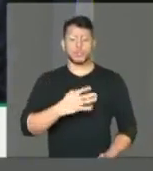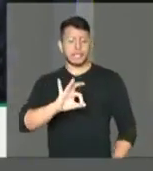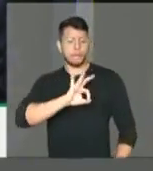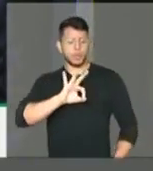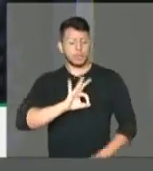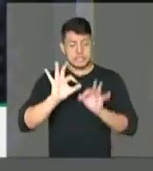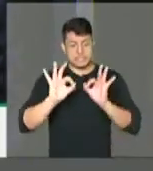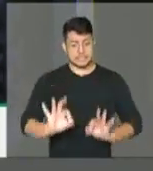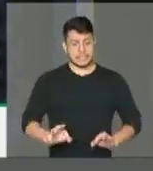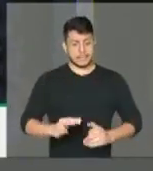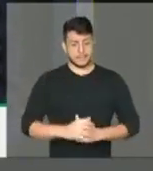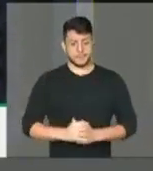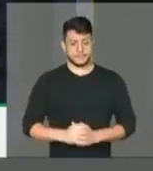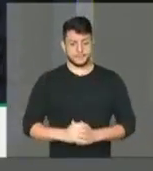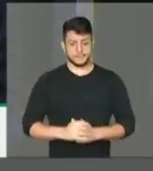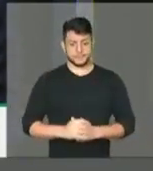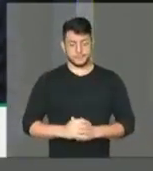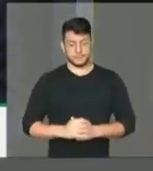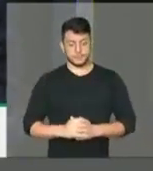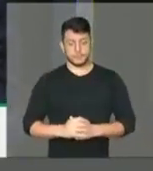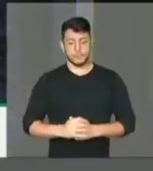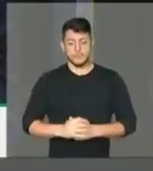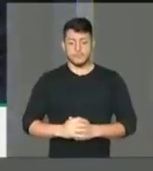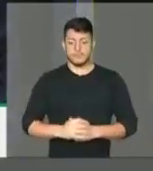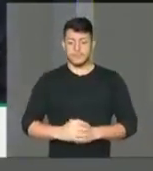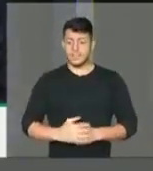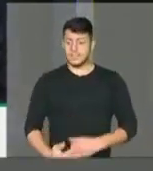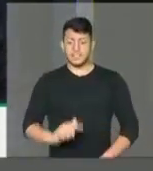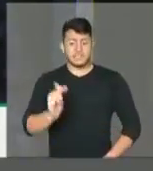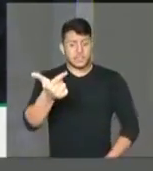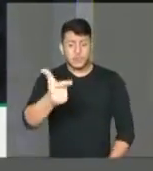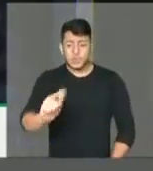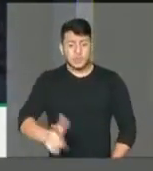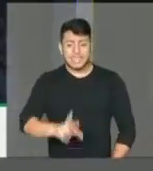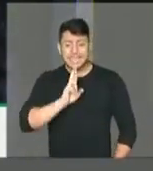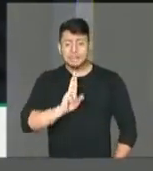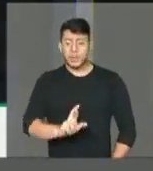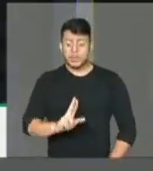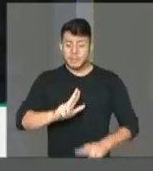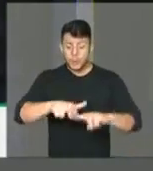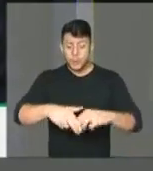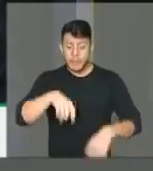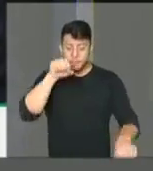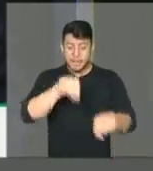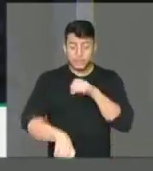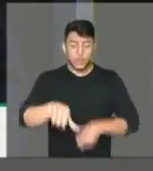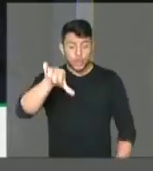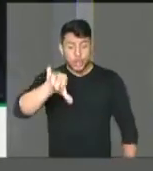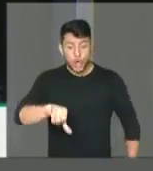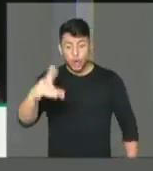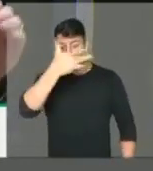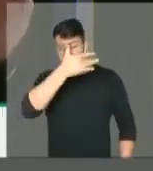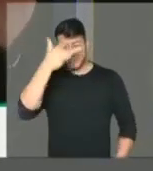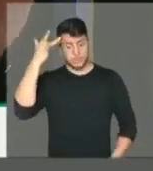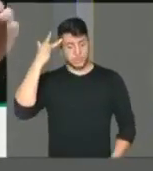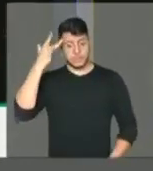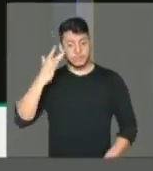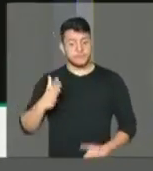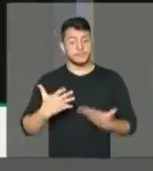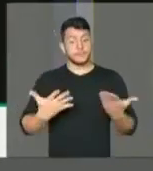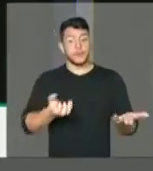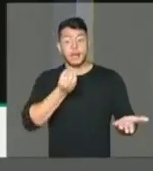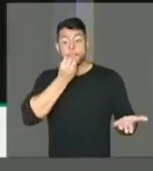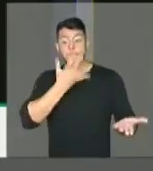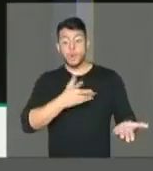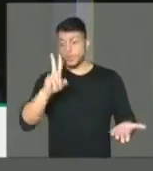justificar. Nada pode justificar uma ação tão inconsequente que levou à morte de nove jovens. Importante lembrar, presidente,